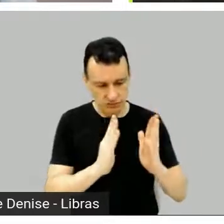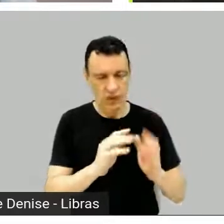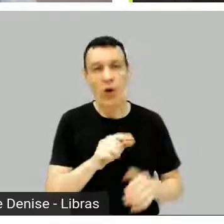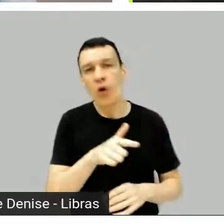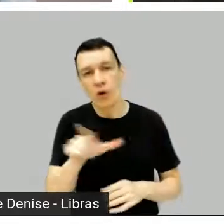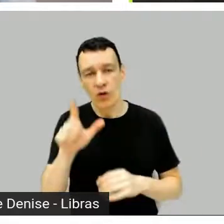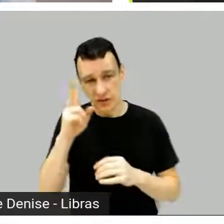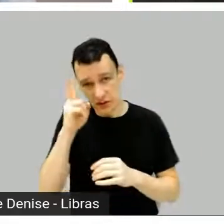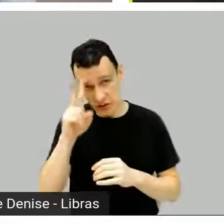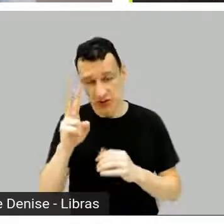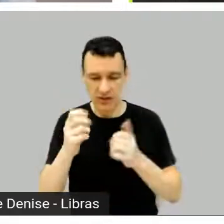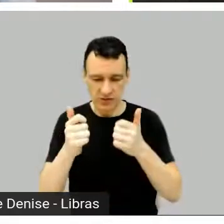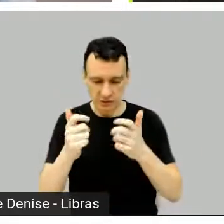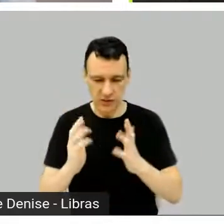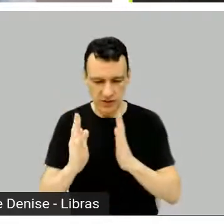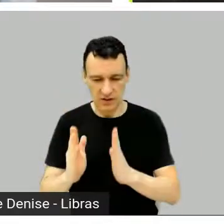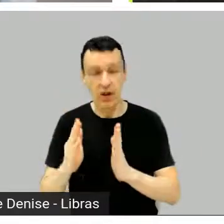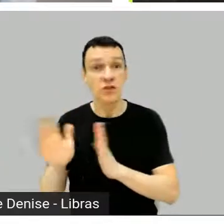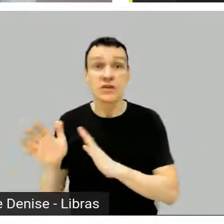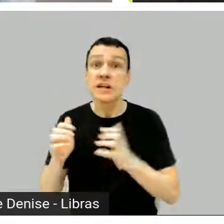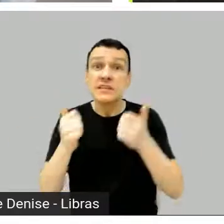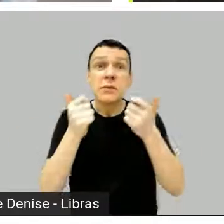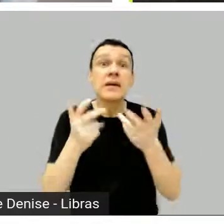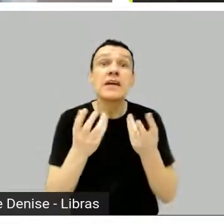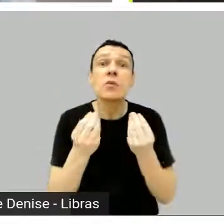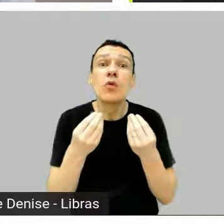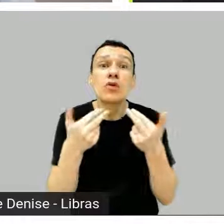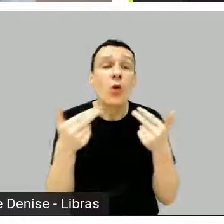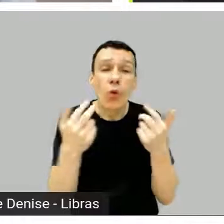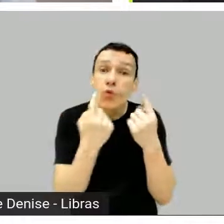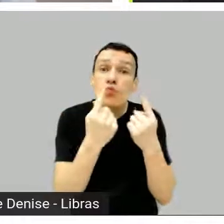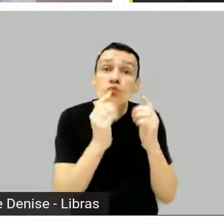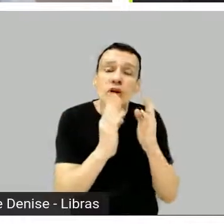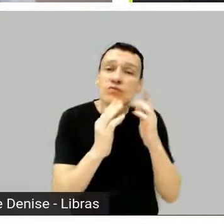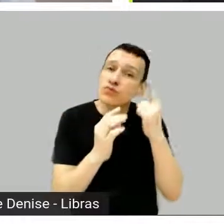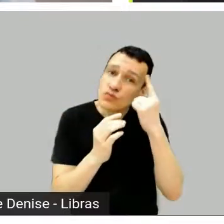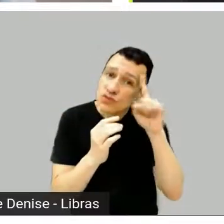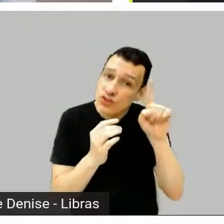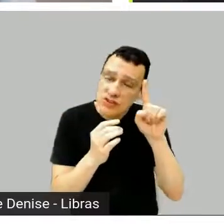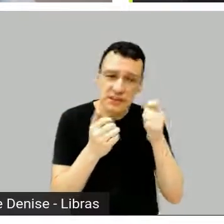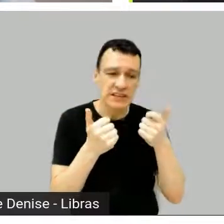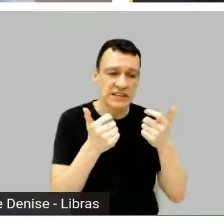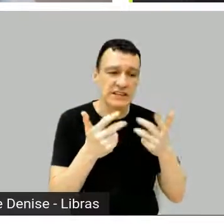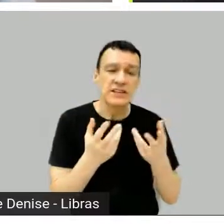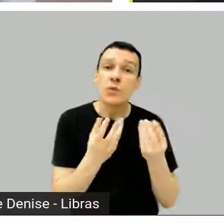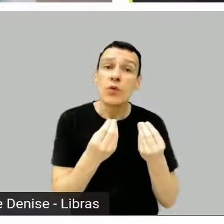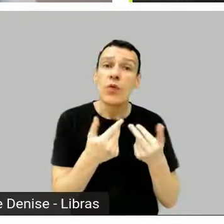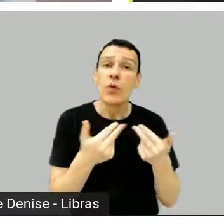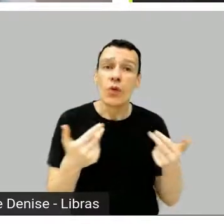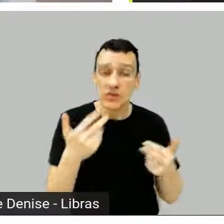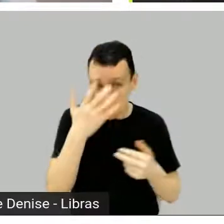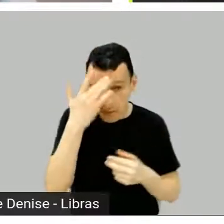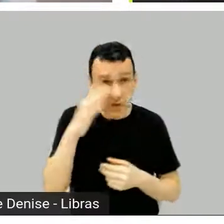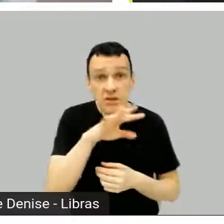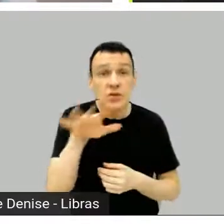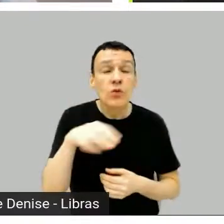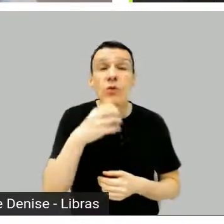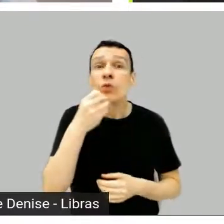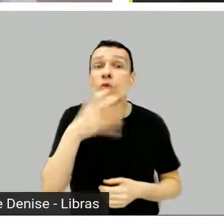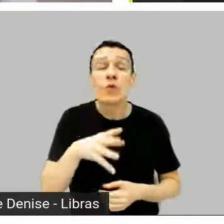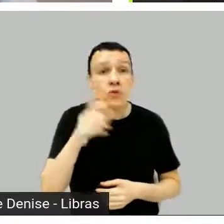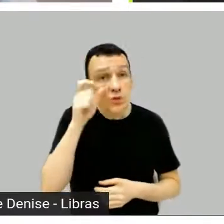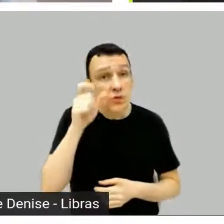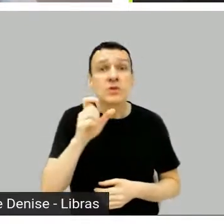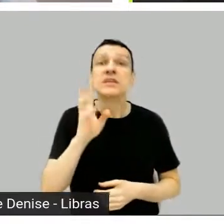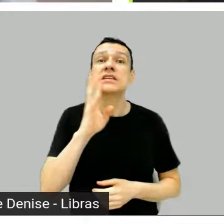só isso já era muito diferente. E, então, assim, fez muito sucesso mesmo. As pessoas já gostavam muito e foi muito legal